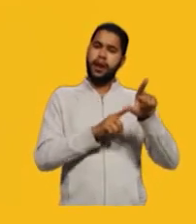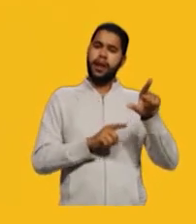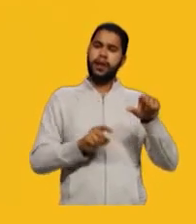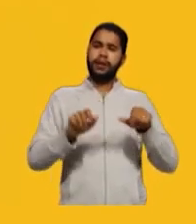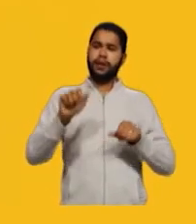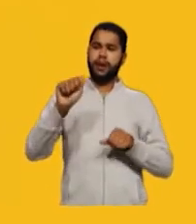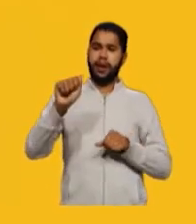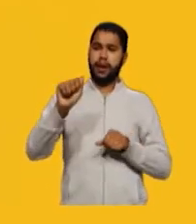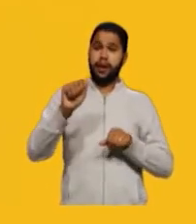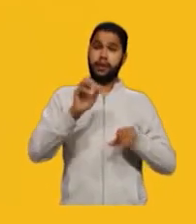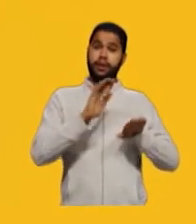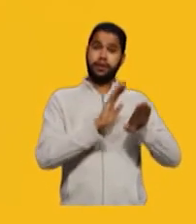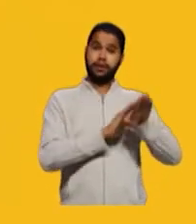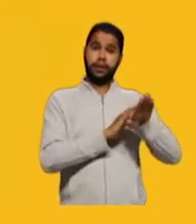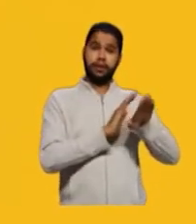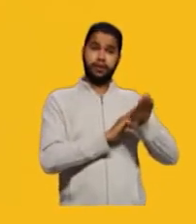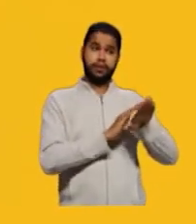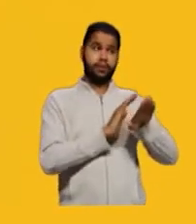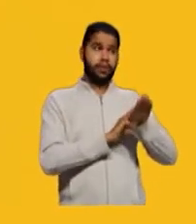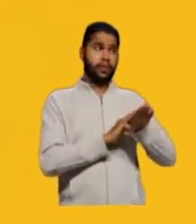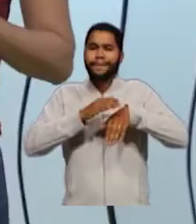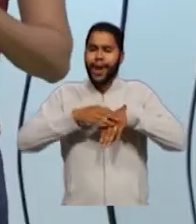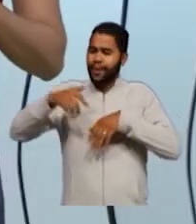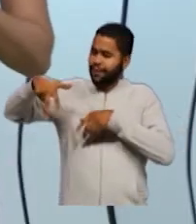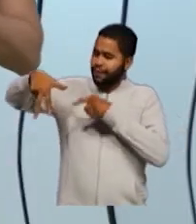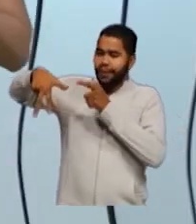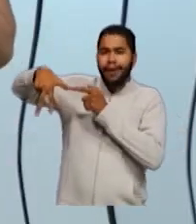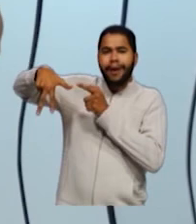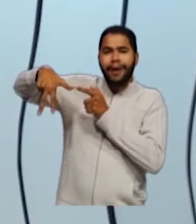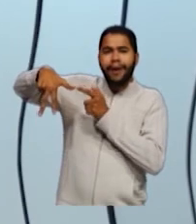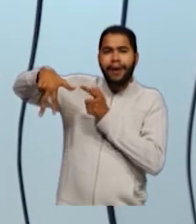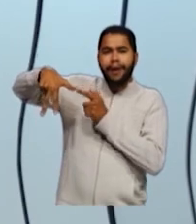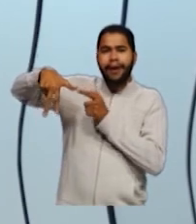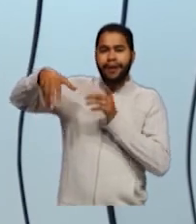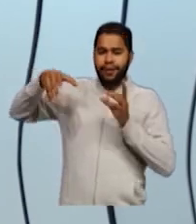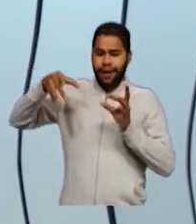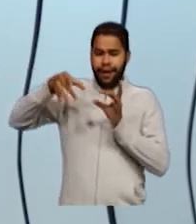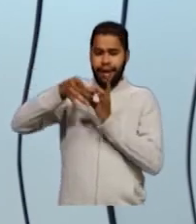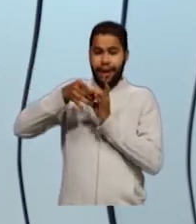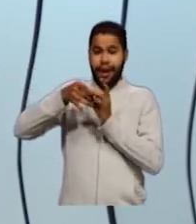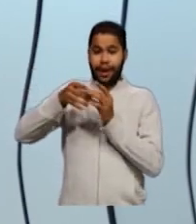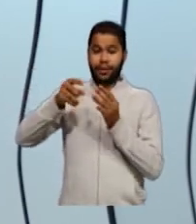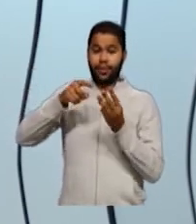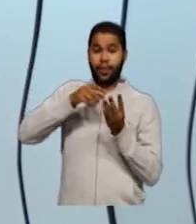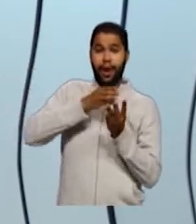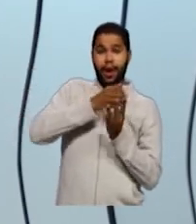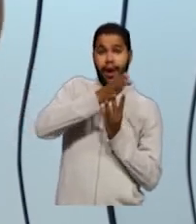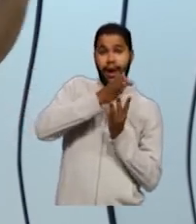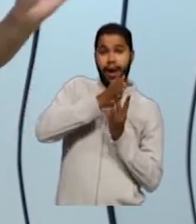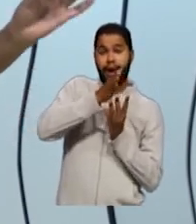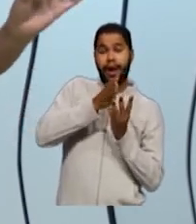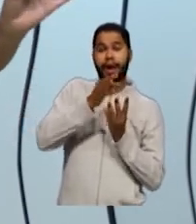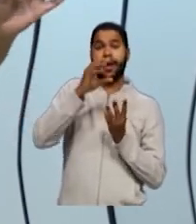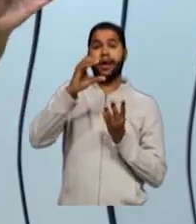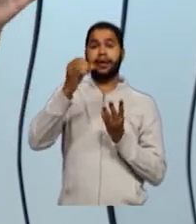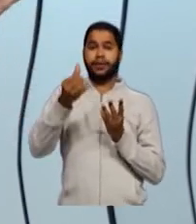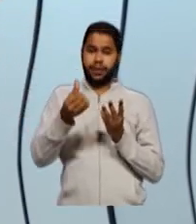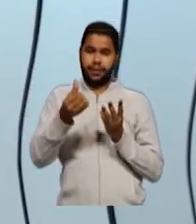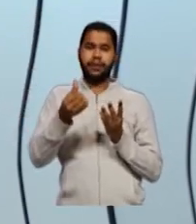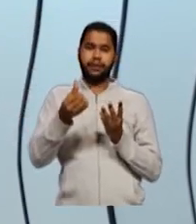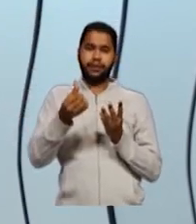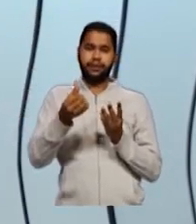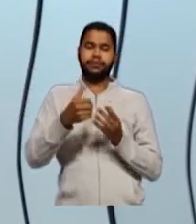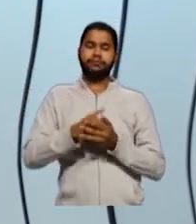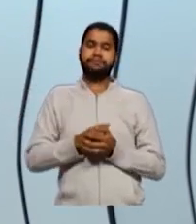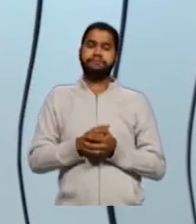mãos. Aonde ali, naquele pontinho, está ligado a três carbonos primários e a um carbono secundário.